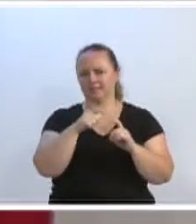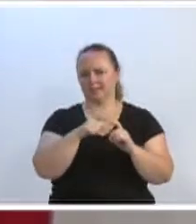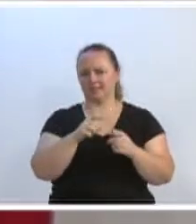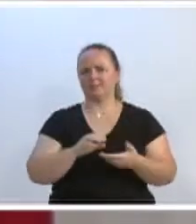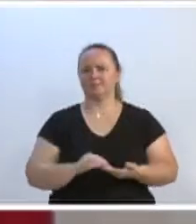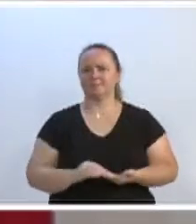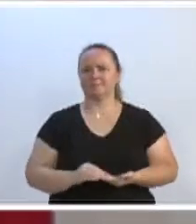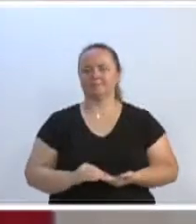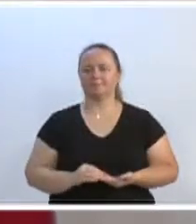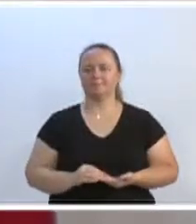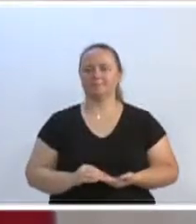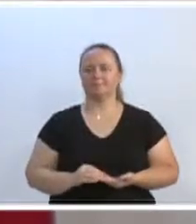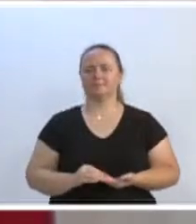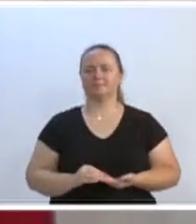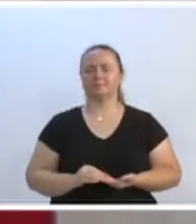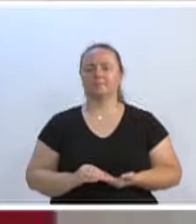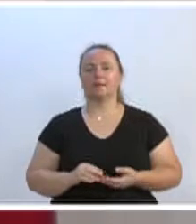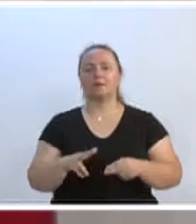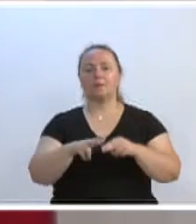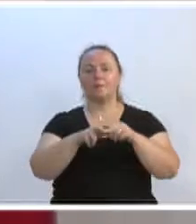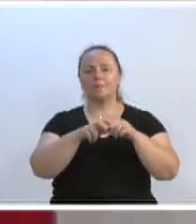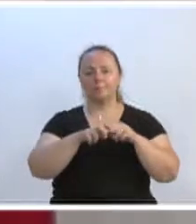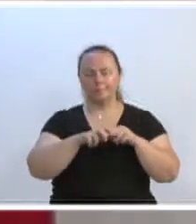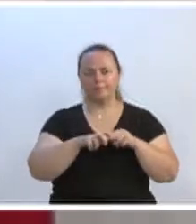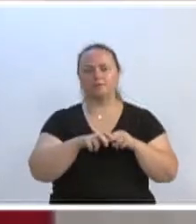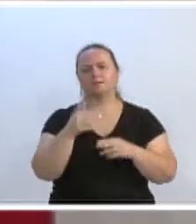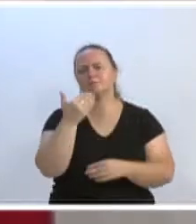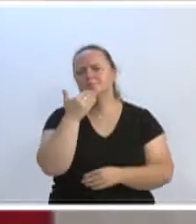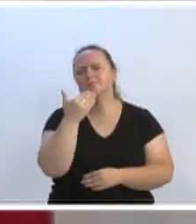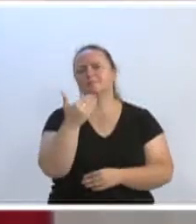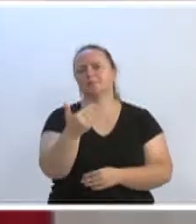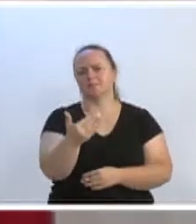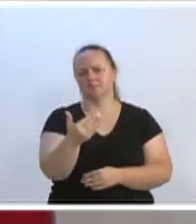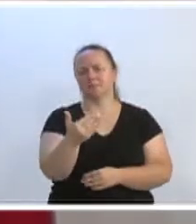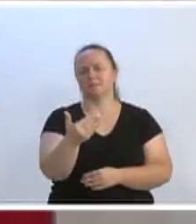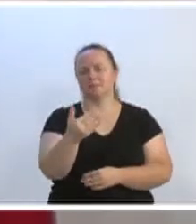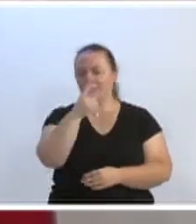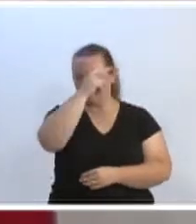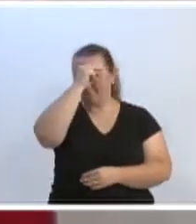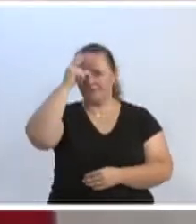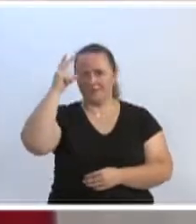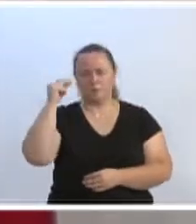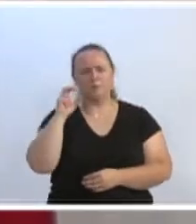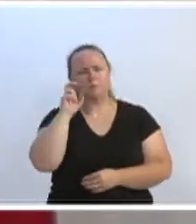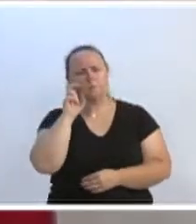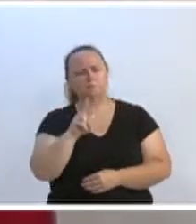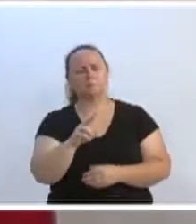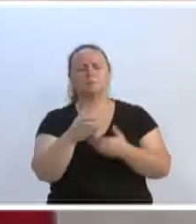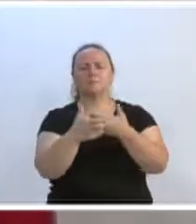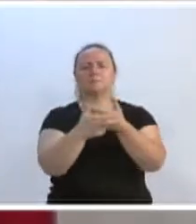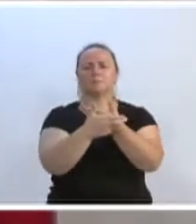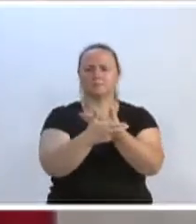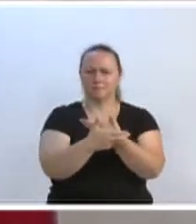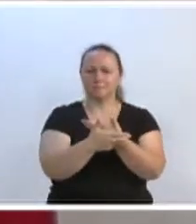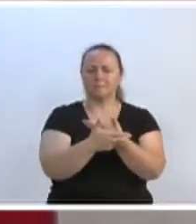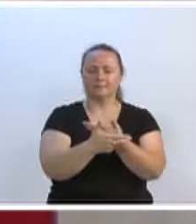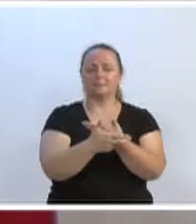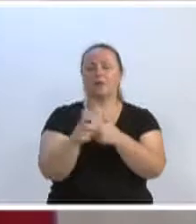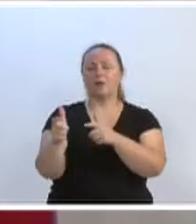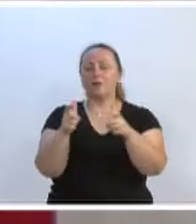quero pedir ao Executivo aquela humanidade da minha região, do Salto Norte. Várias consultas foram